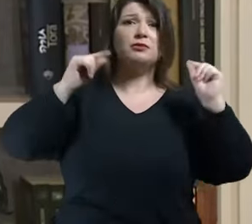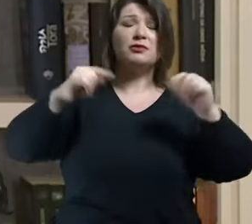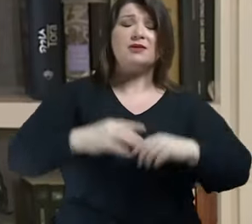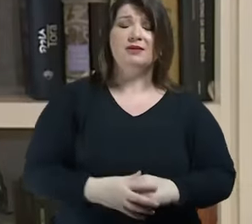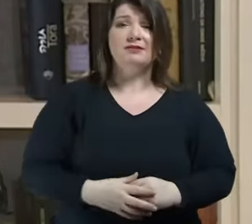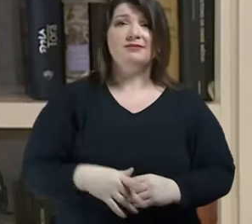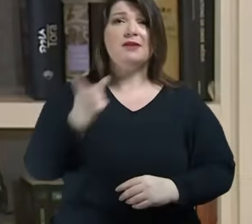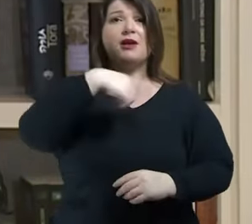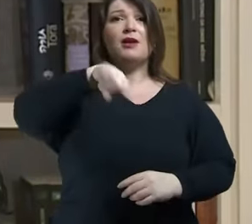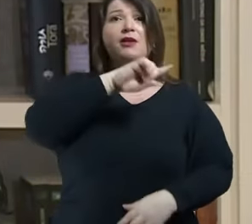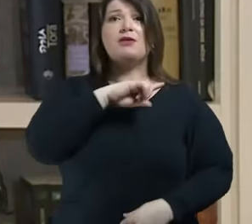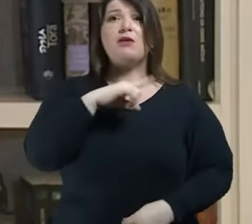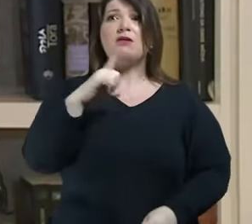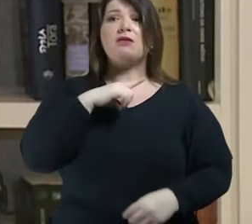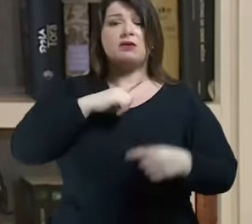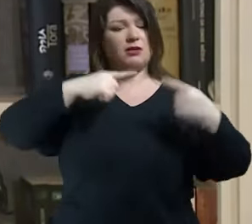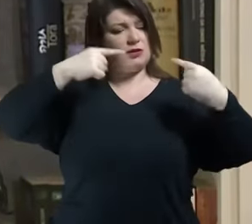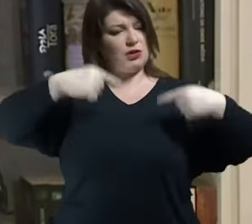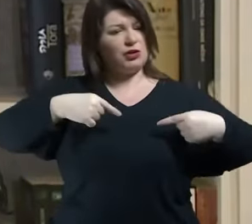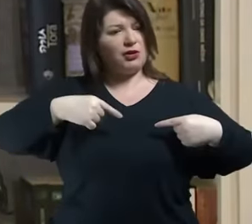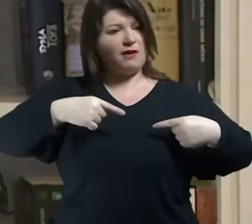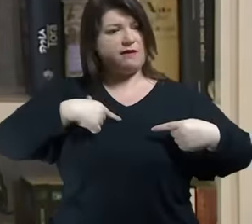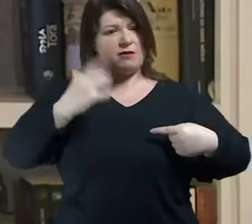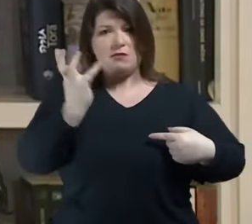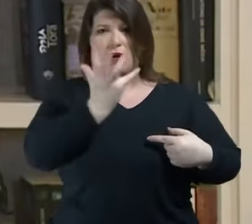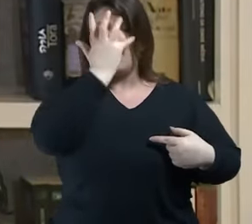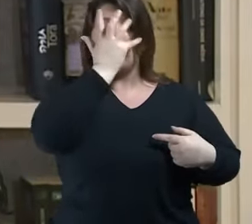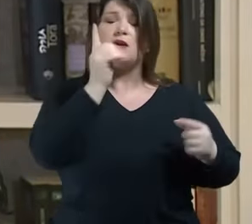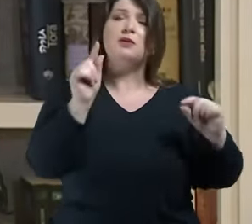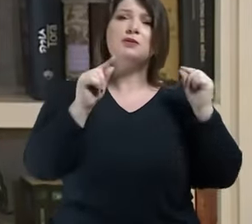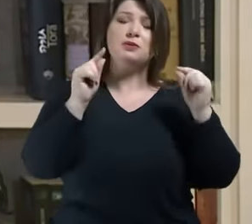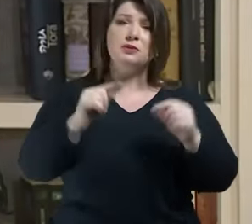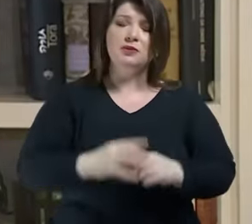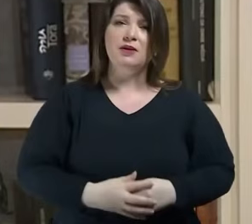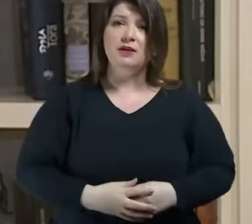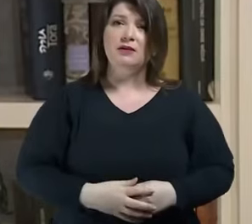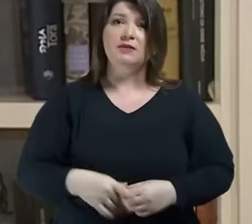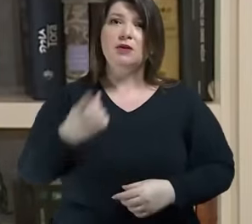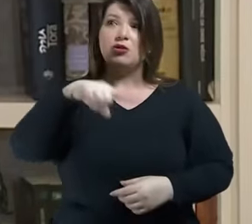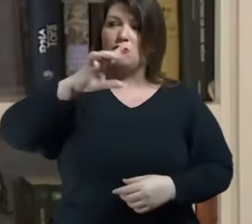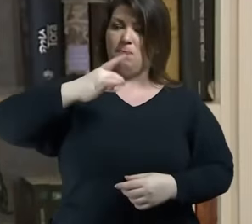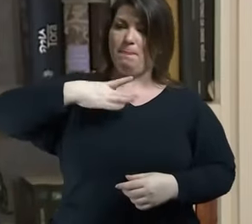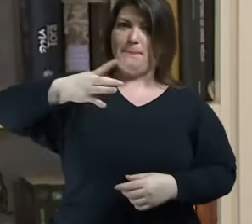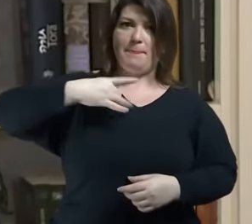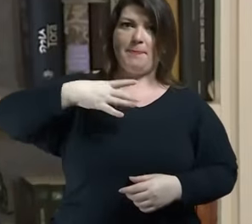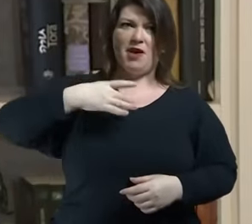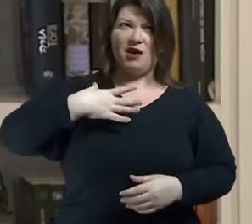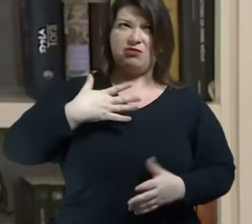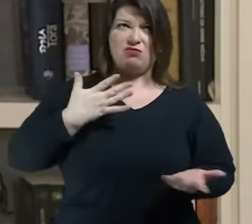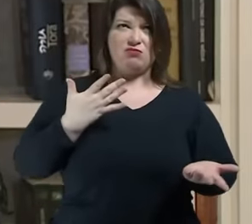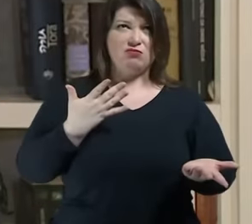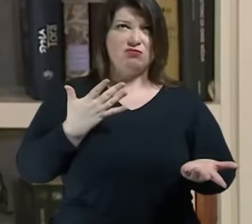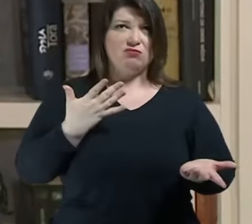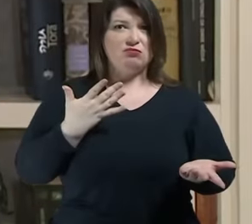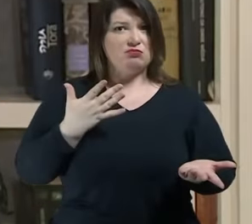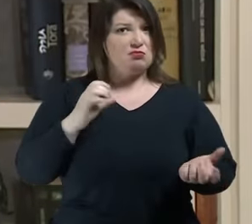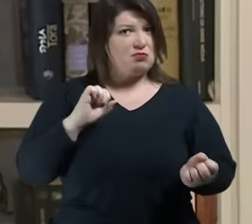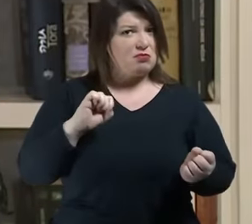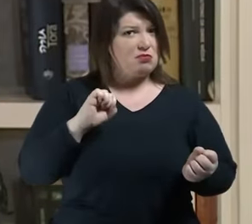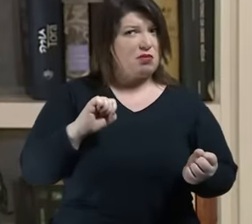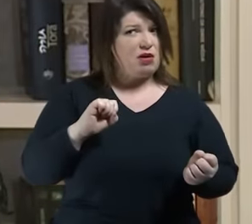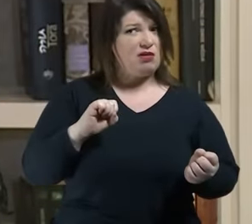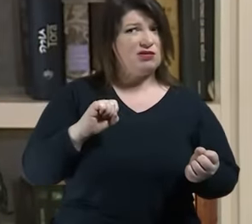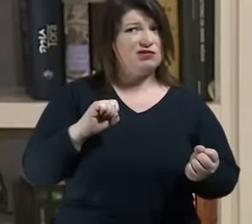nesse desafio mascarado será que o nosso grande medo não seria o medo do tédio da